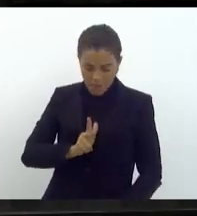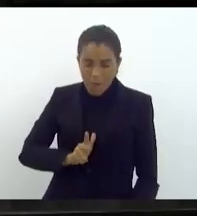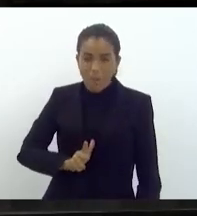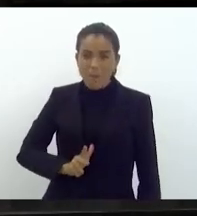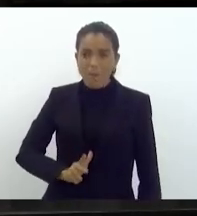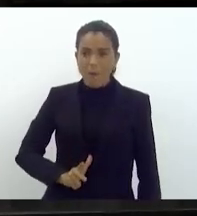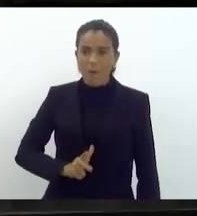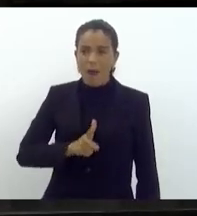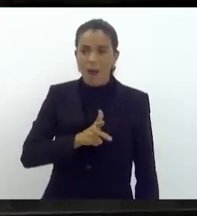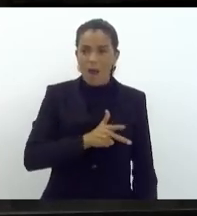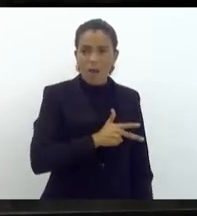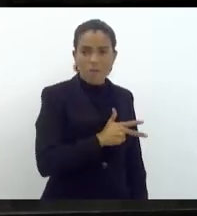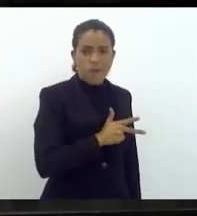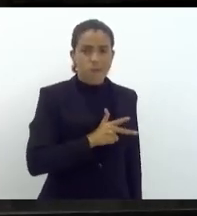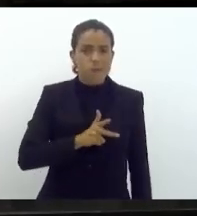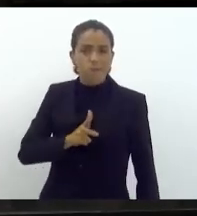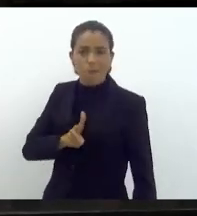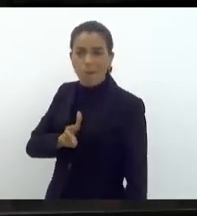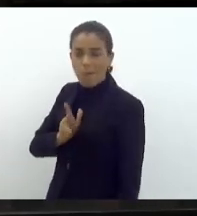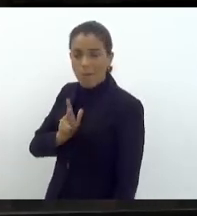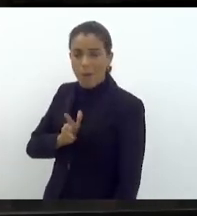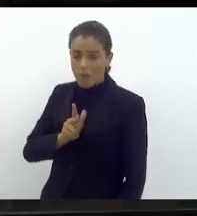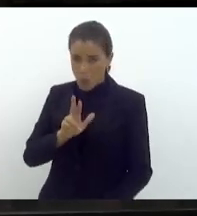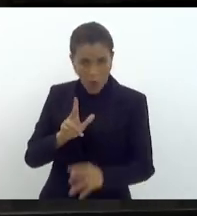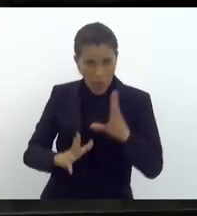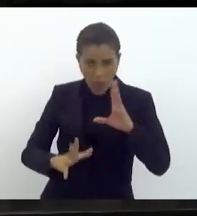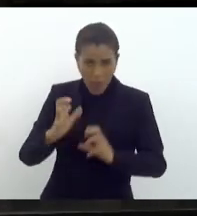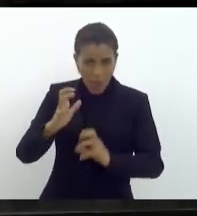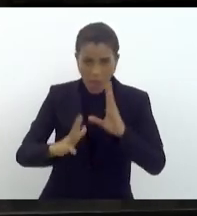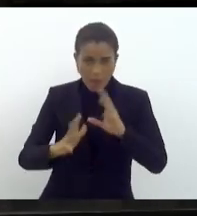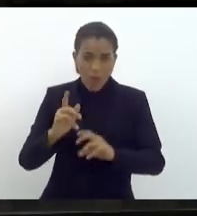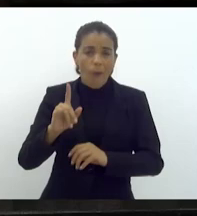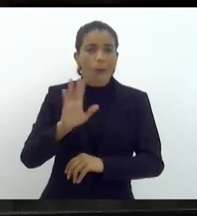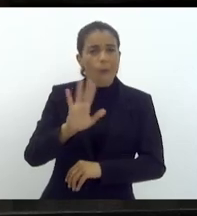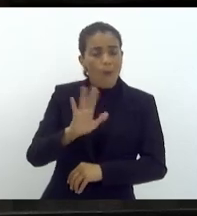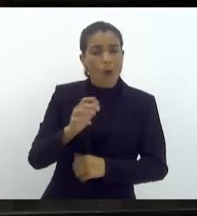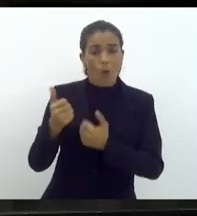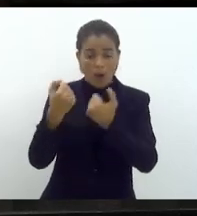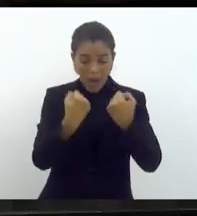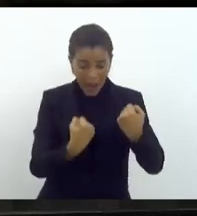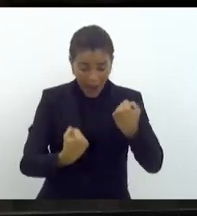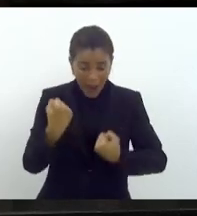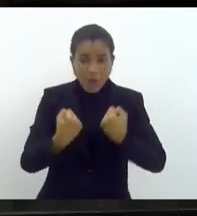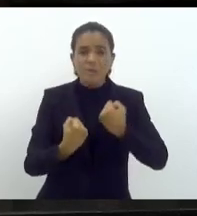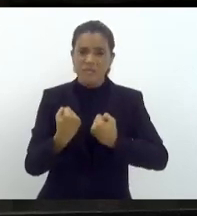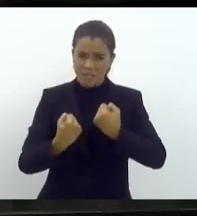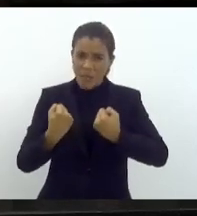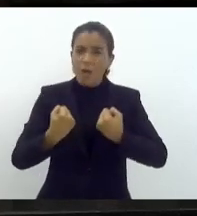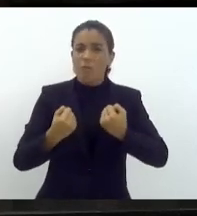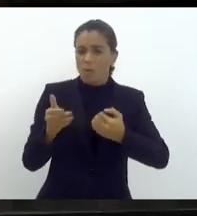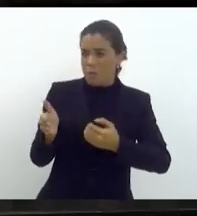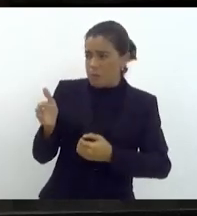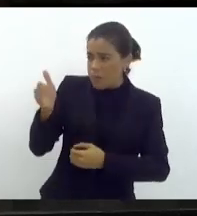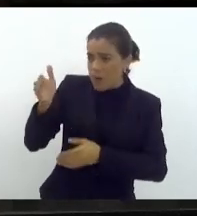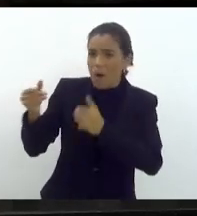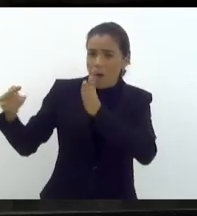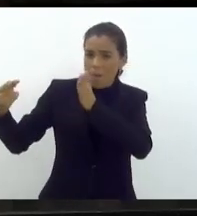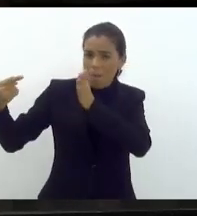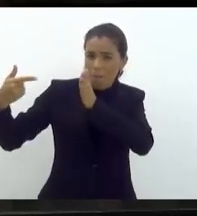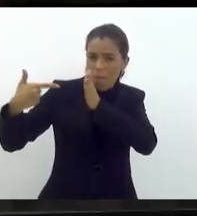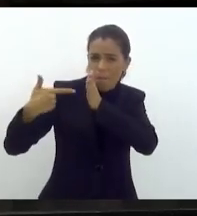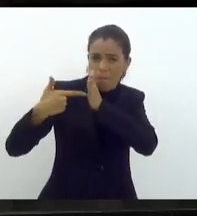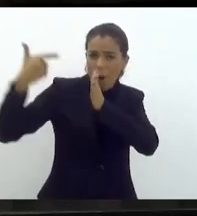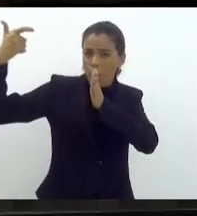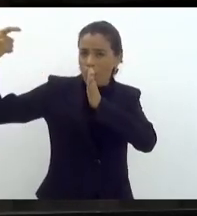policial, tem que brigar. Não é para ter a viatura parcialmente blindada, não, tem que ser a viatura totalmente blindada. É isso, tem que brigar